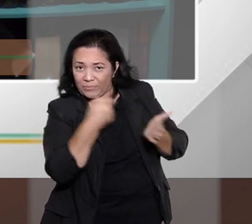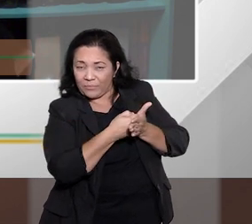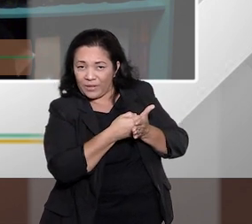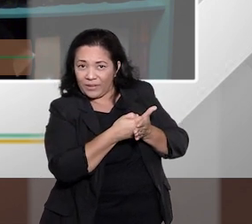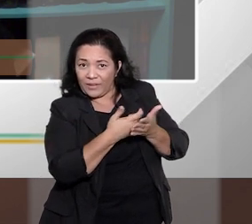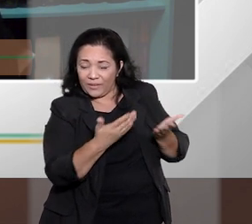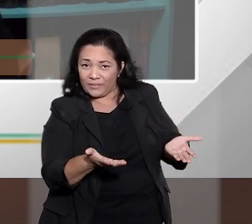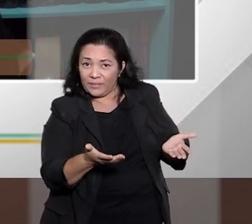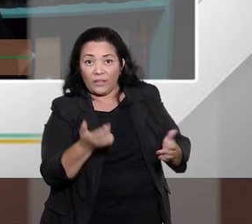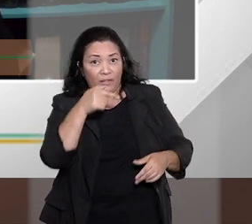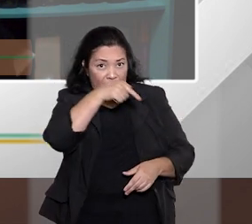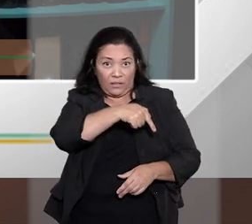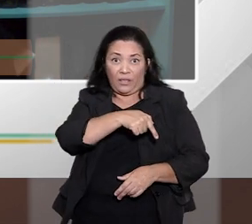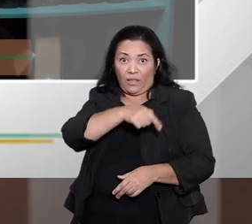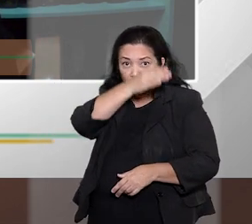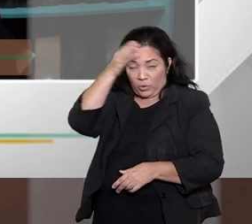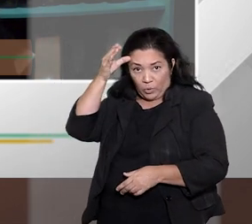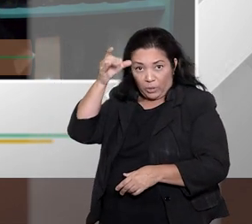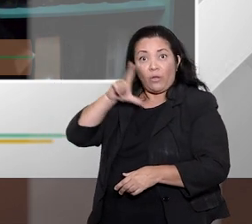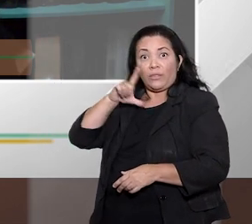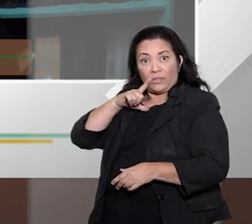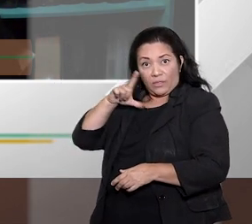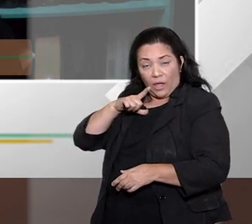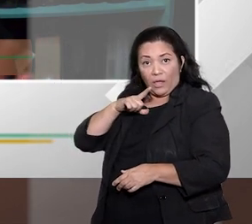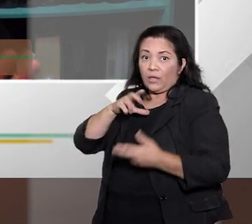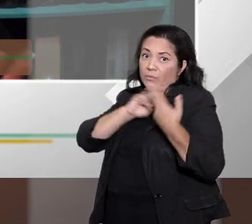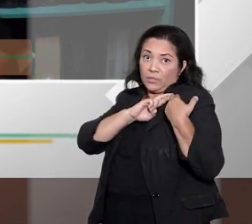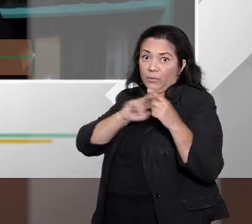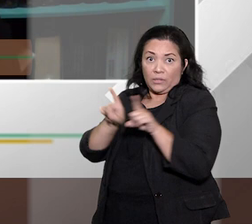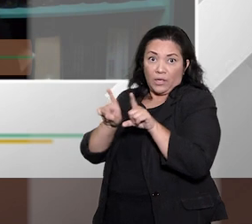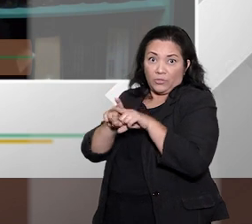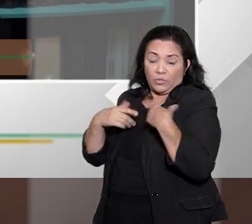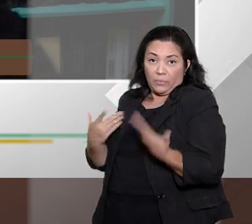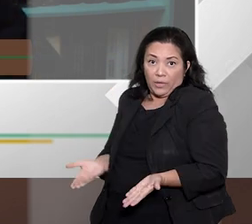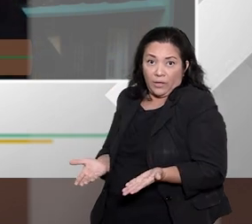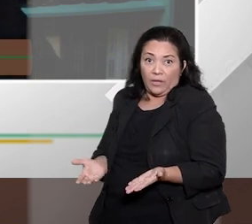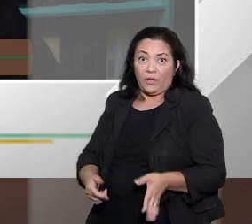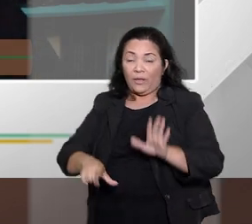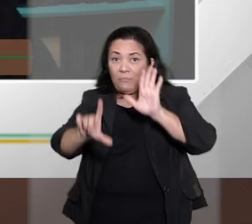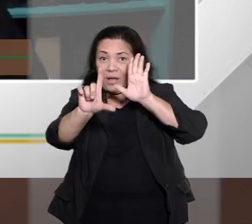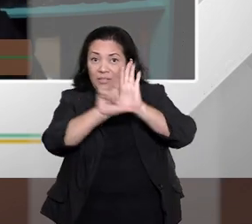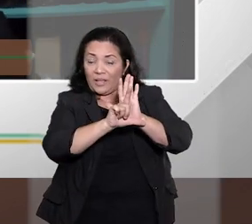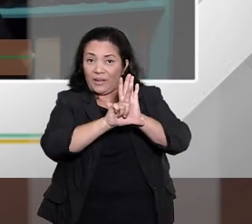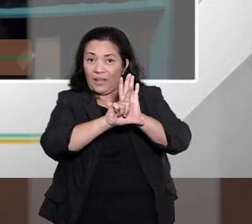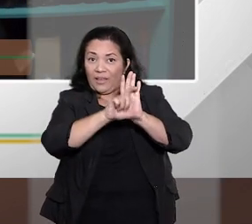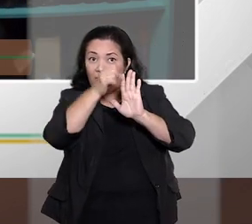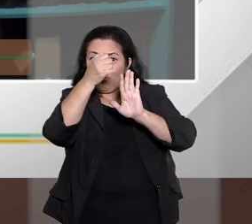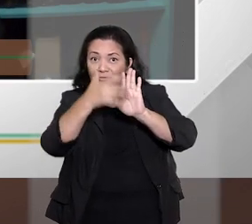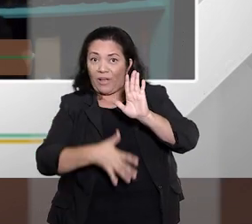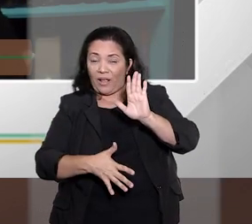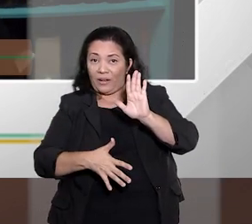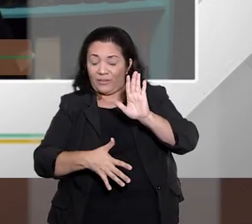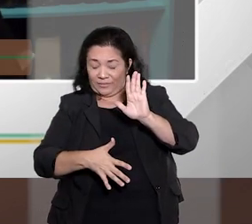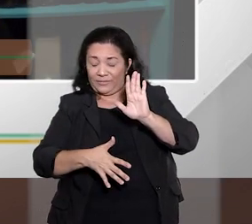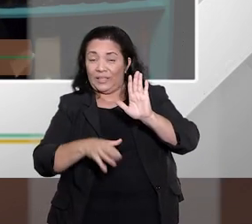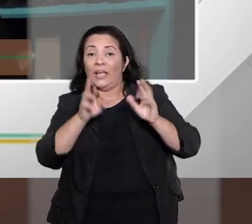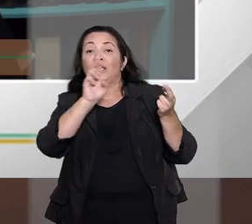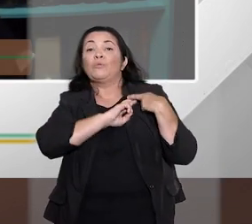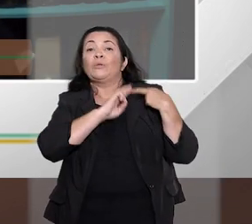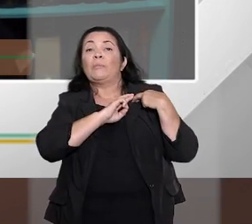obrigação do consumidor, uma responsabilidade dele, mas a lei não trata como uma responsabilidade exclusiva do